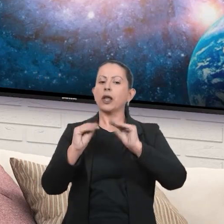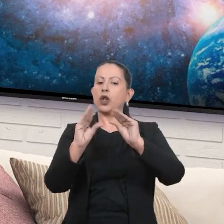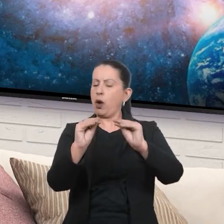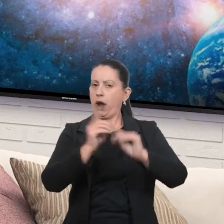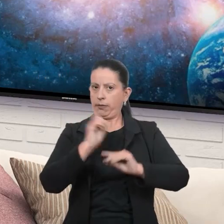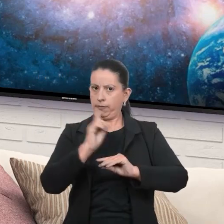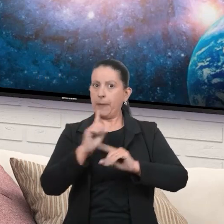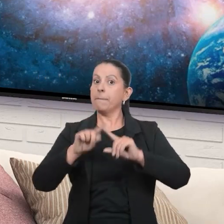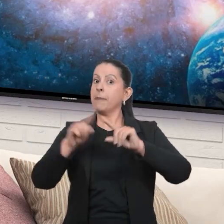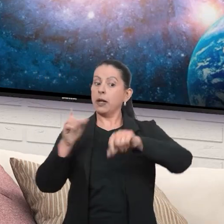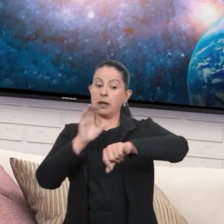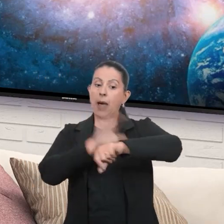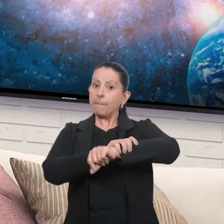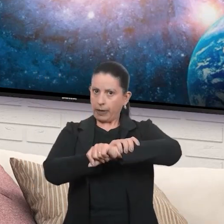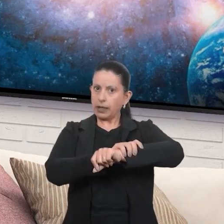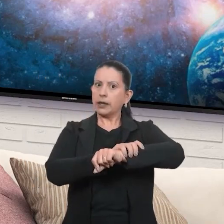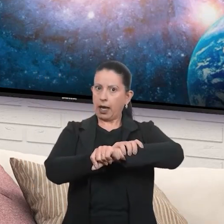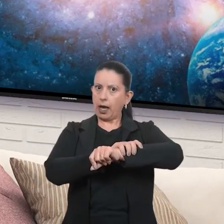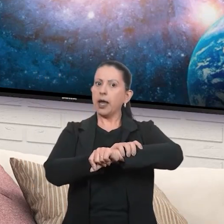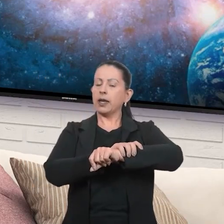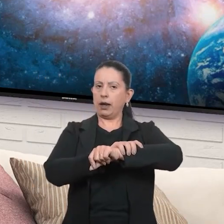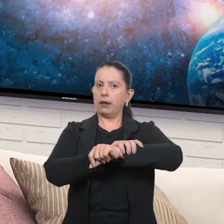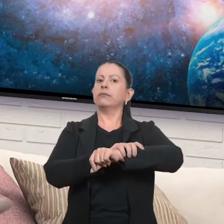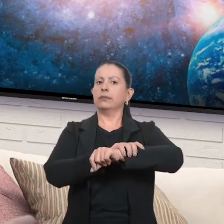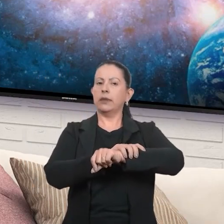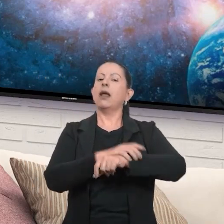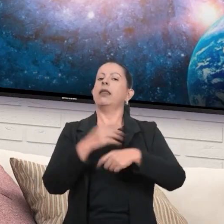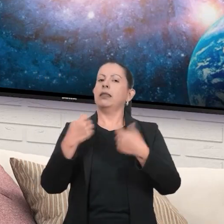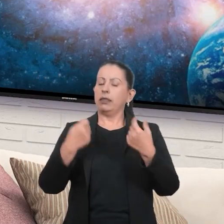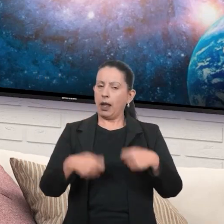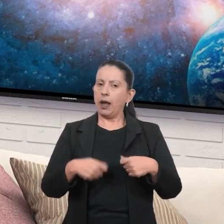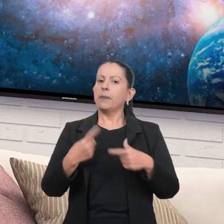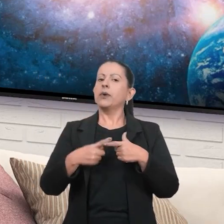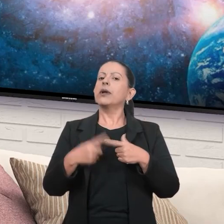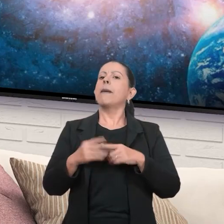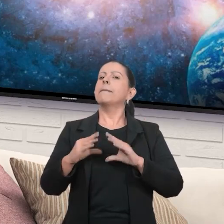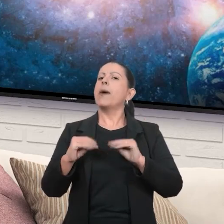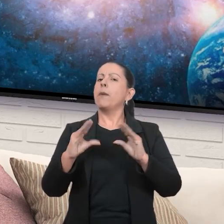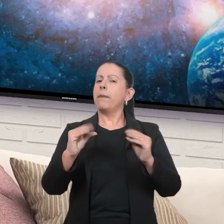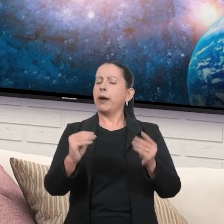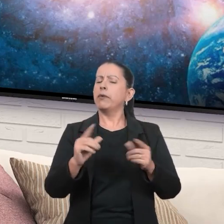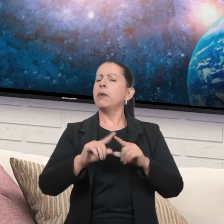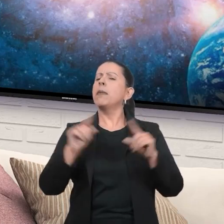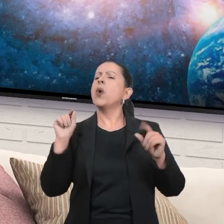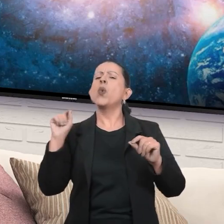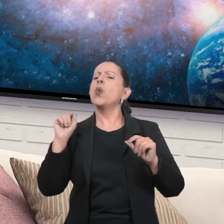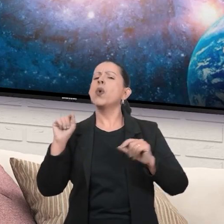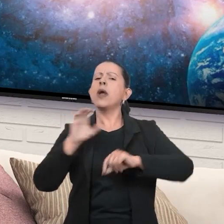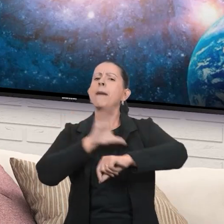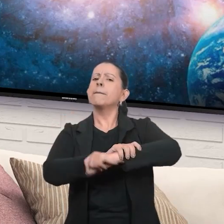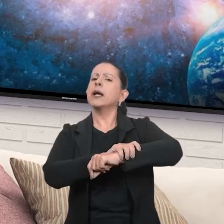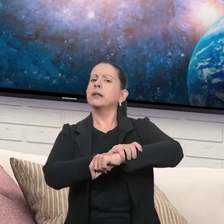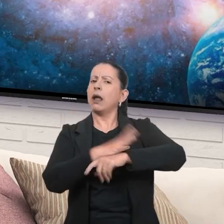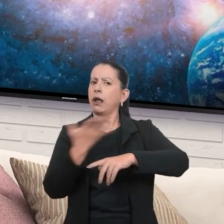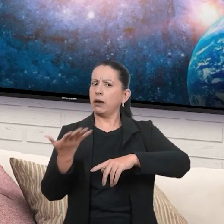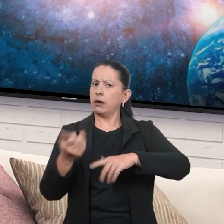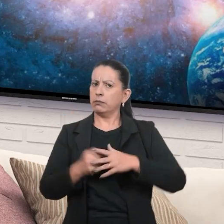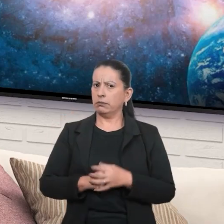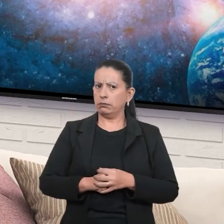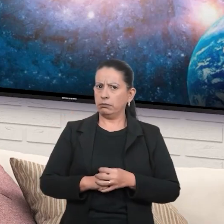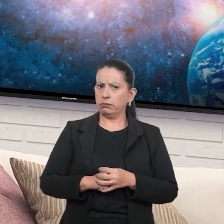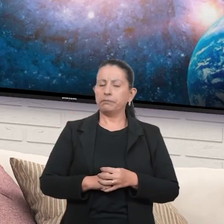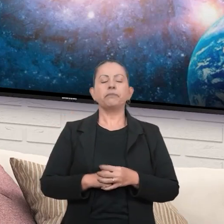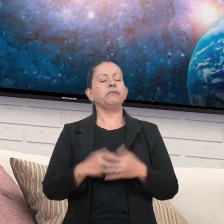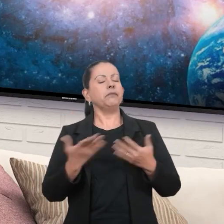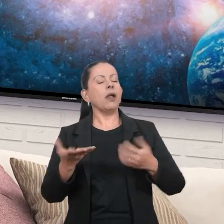Mas a matéria, a matéria é tangível, ela é palpável. E o que é a matéria, afinal de contas?